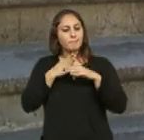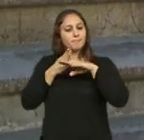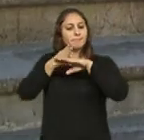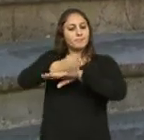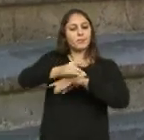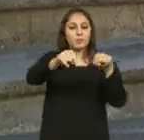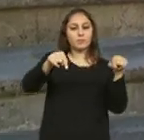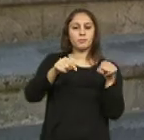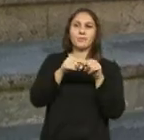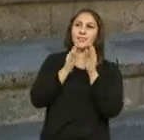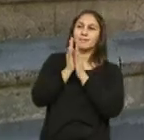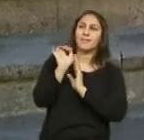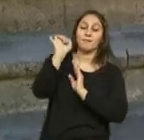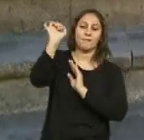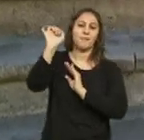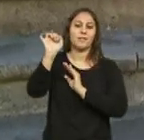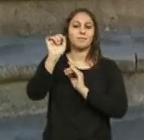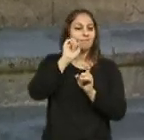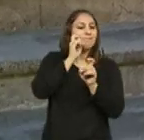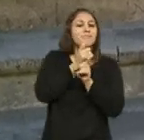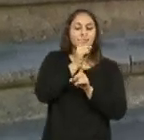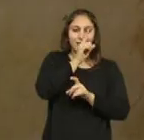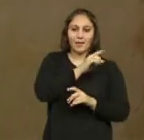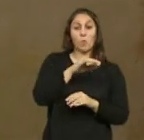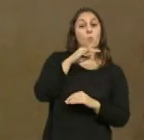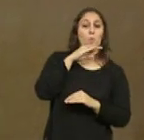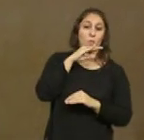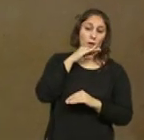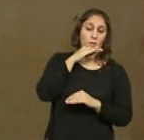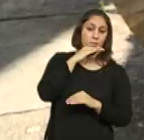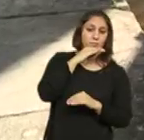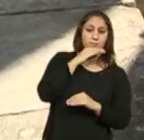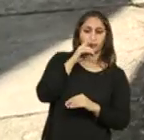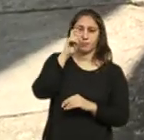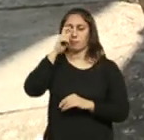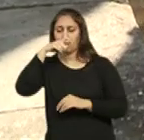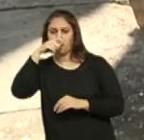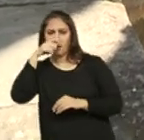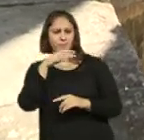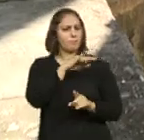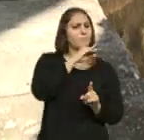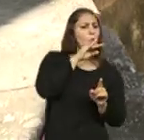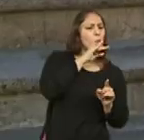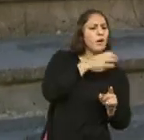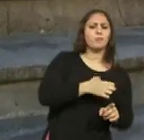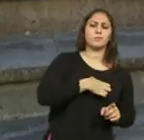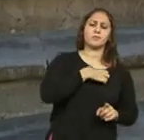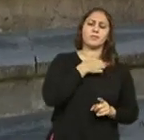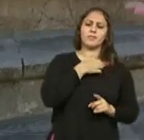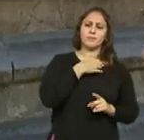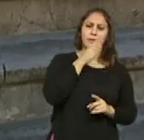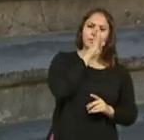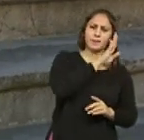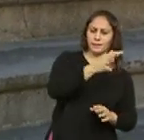tal espaço divino são guardadas por figuras. Um cão e um papagaio. o cão é o elemento da